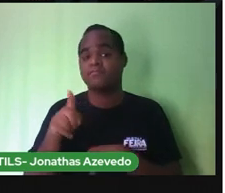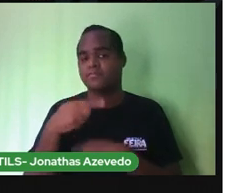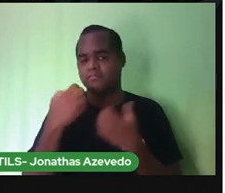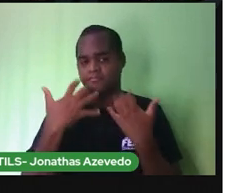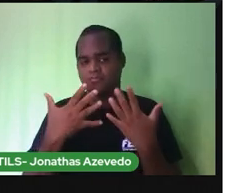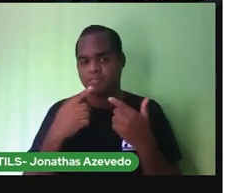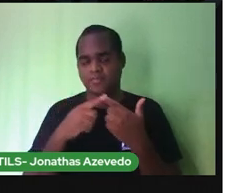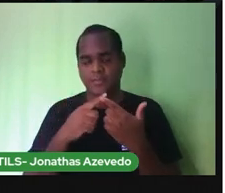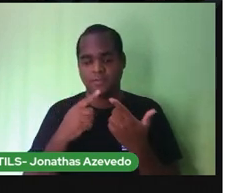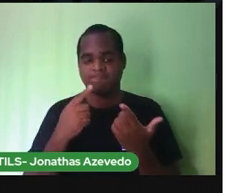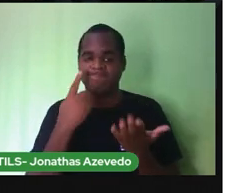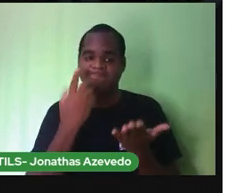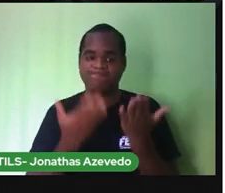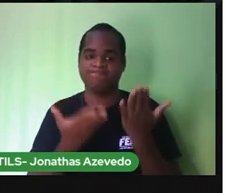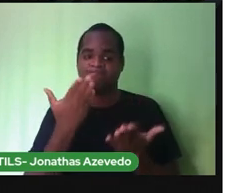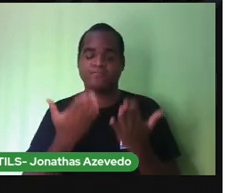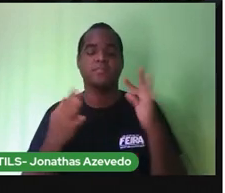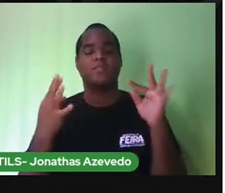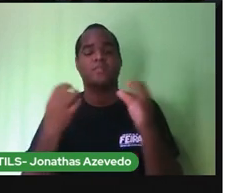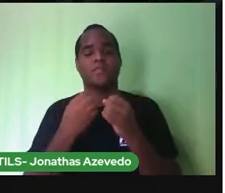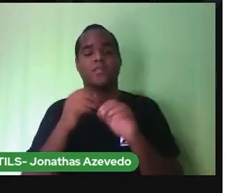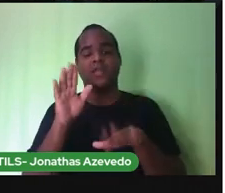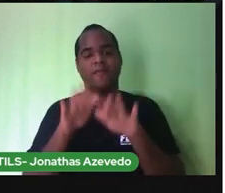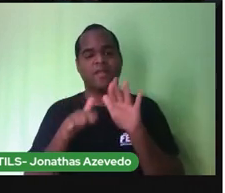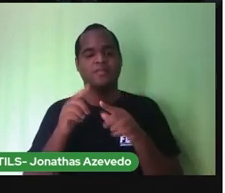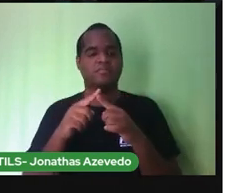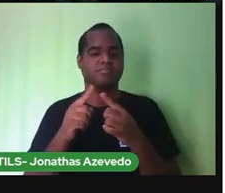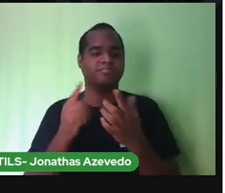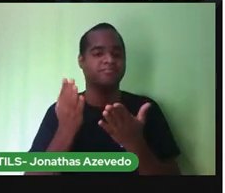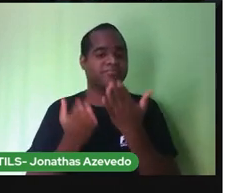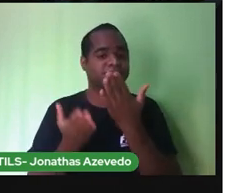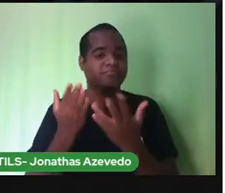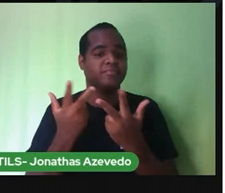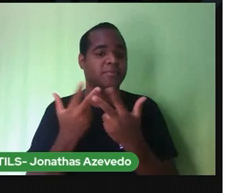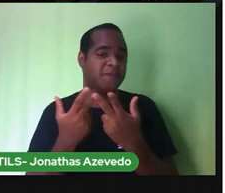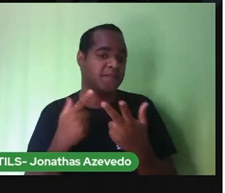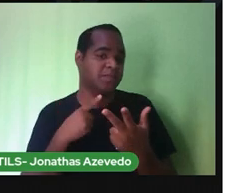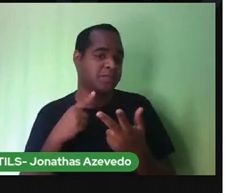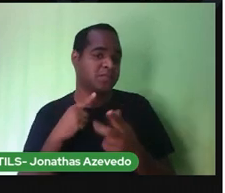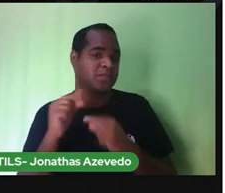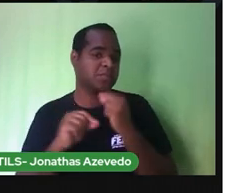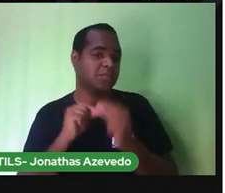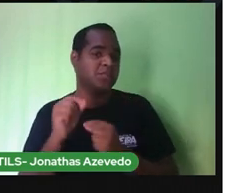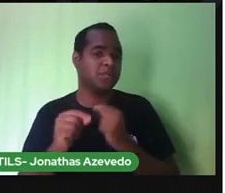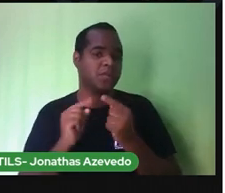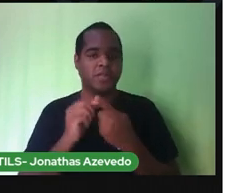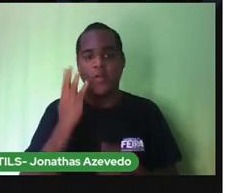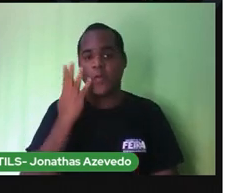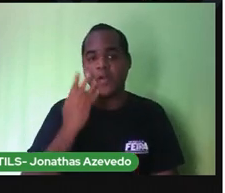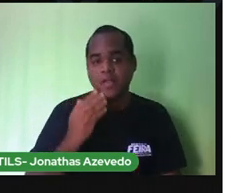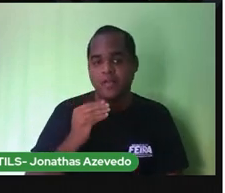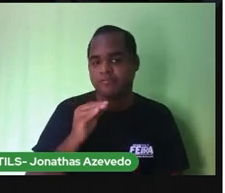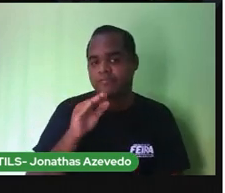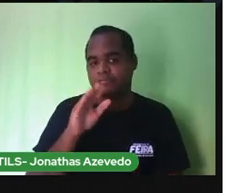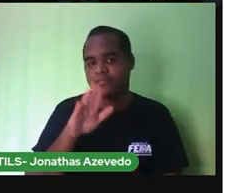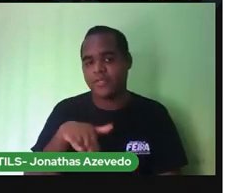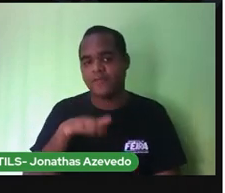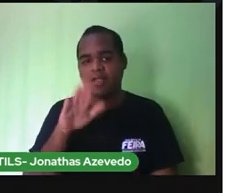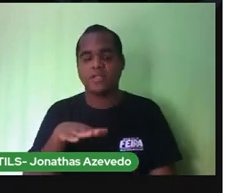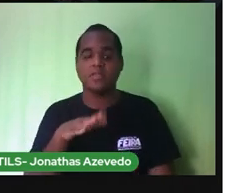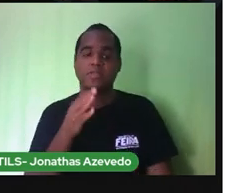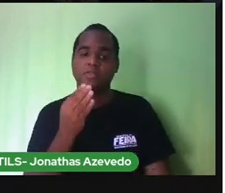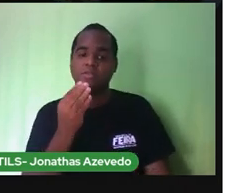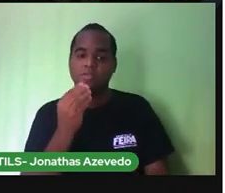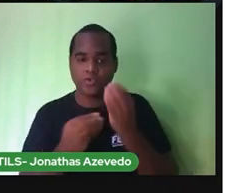controlar, de vez em quando, tá a gente com o dedo na boca, principalmente criança que rói unha ou chupa o